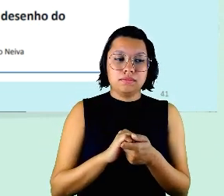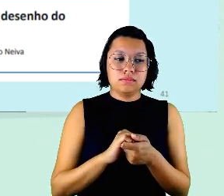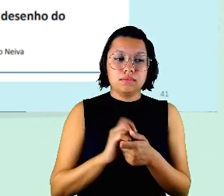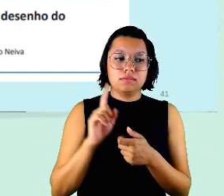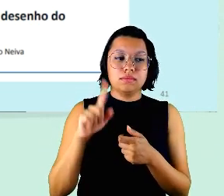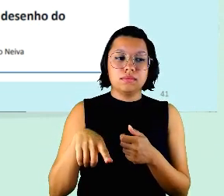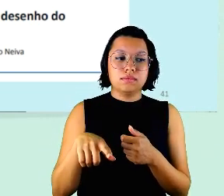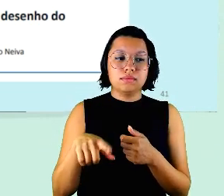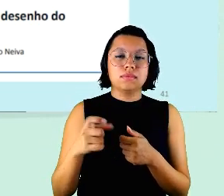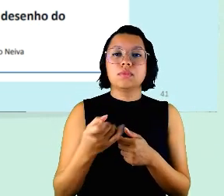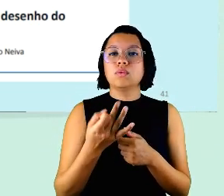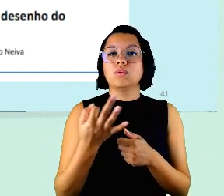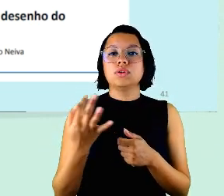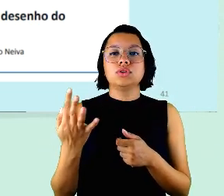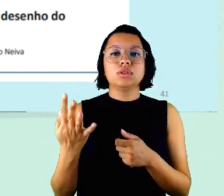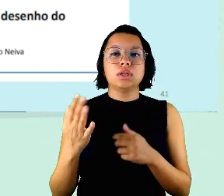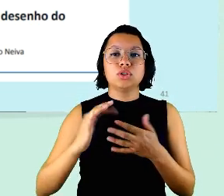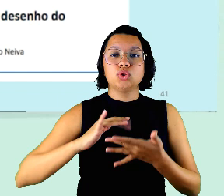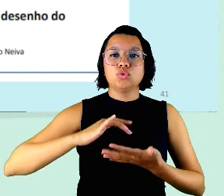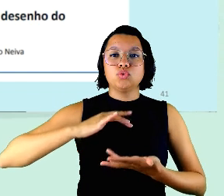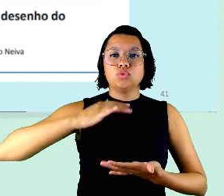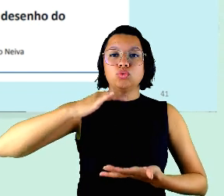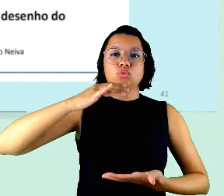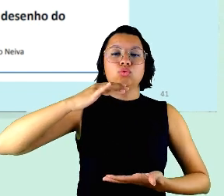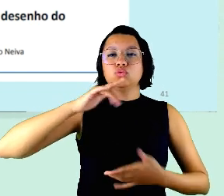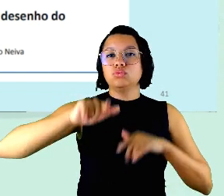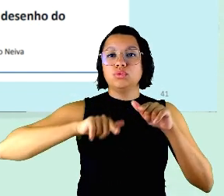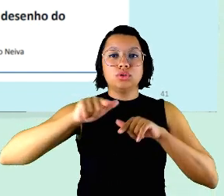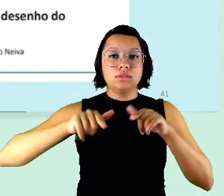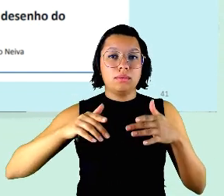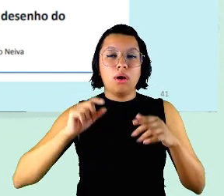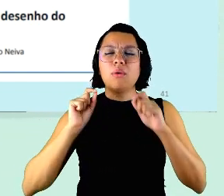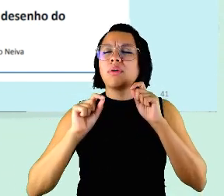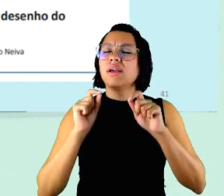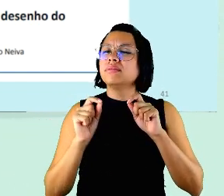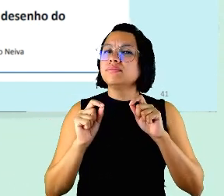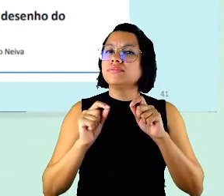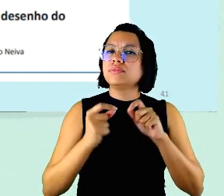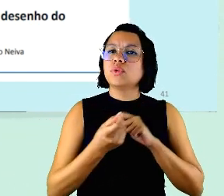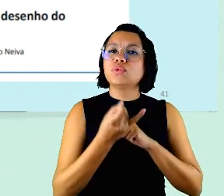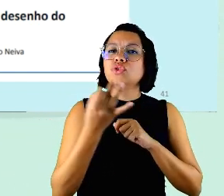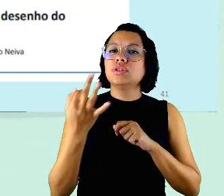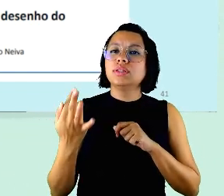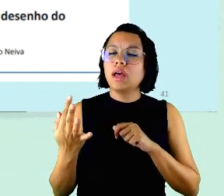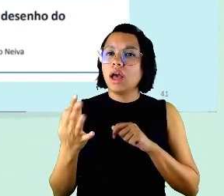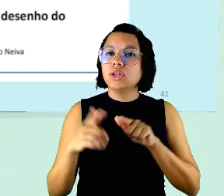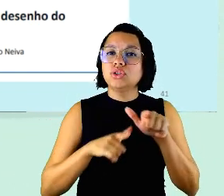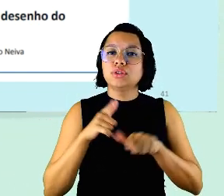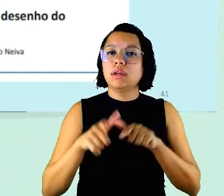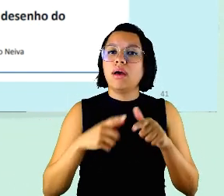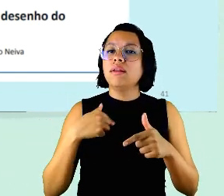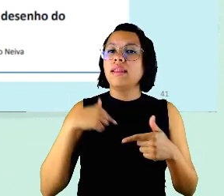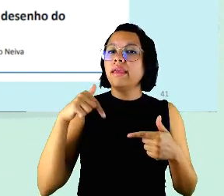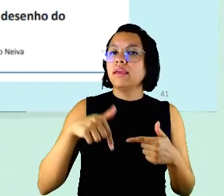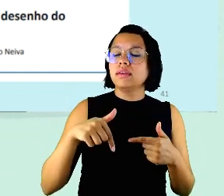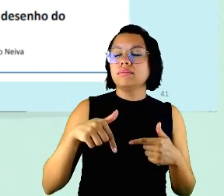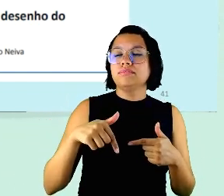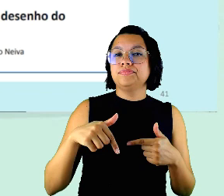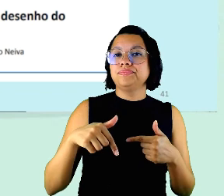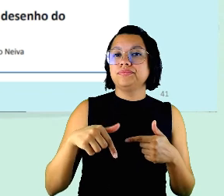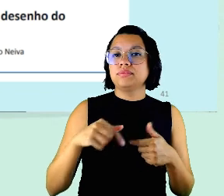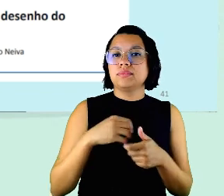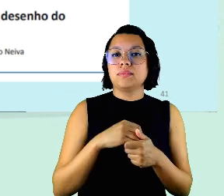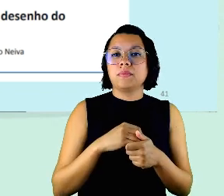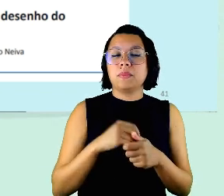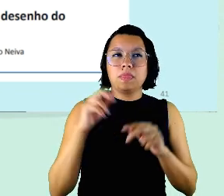mensuração desses volumes de trabalho o que é isso que quantidade de trabalho a gente tem aqui e aí